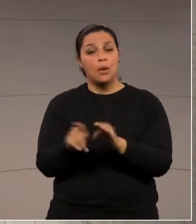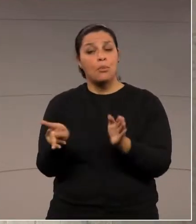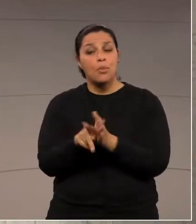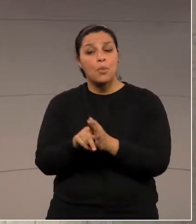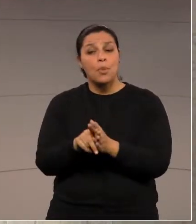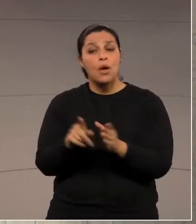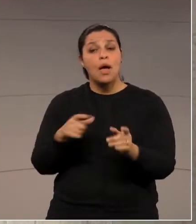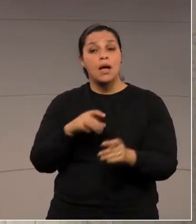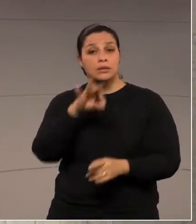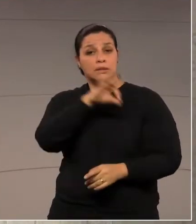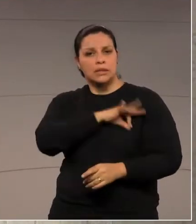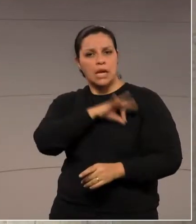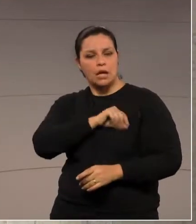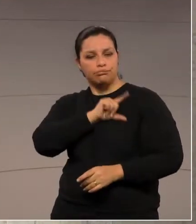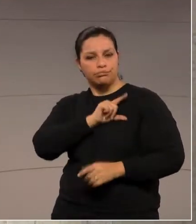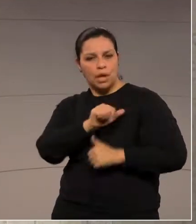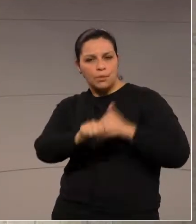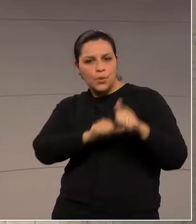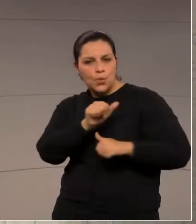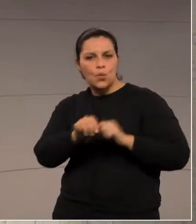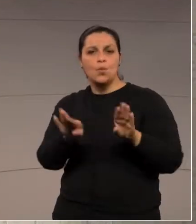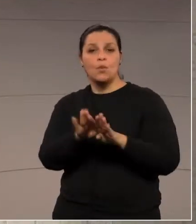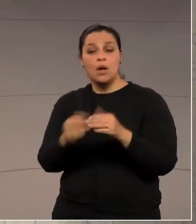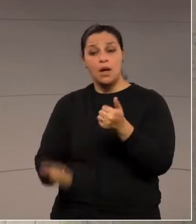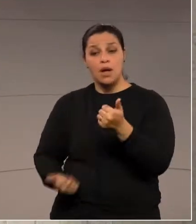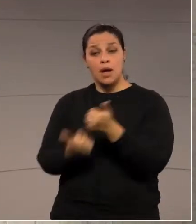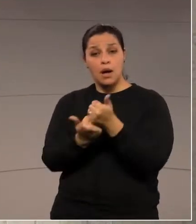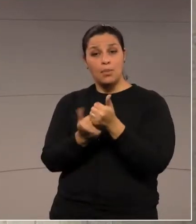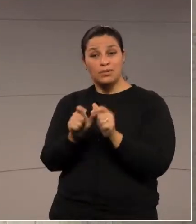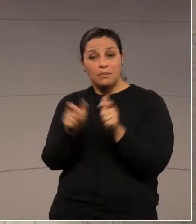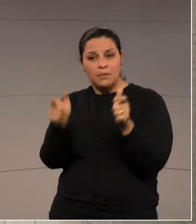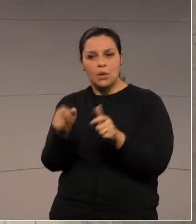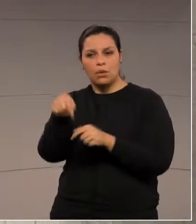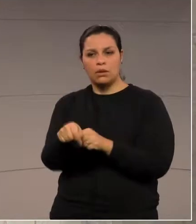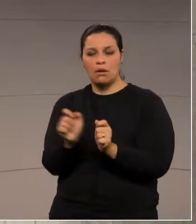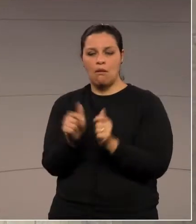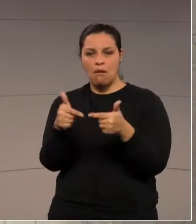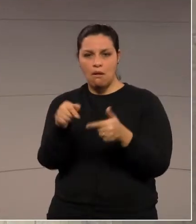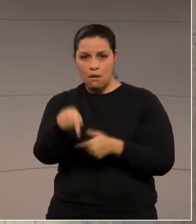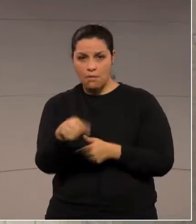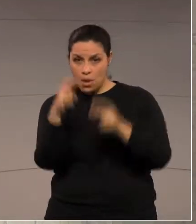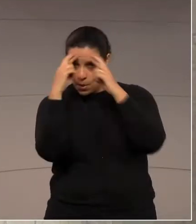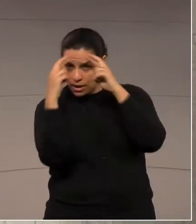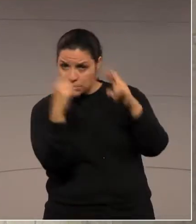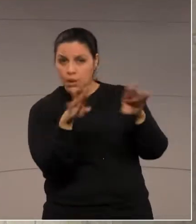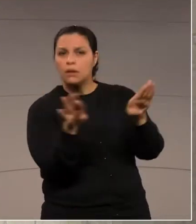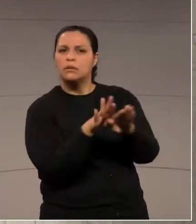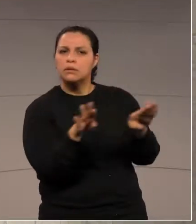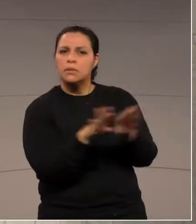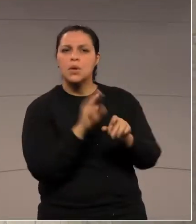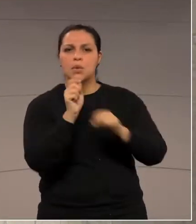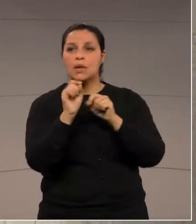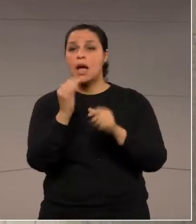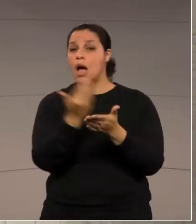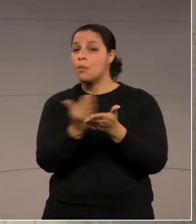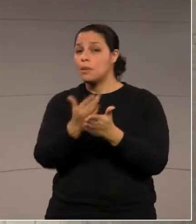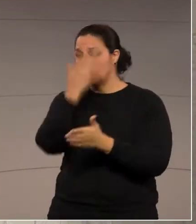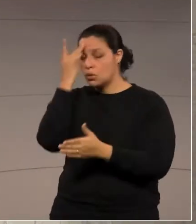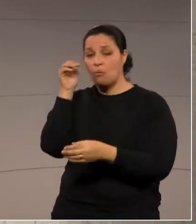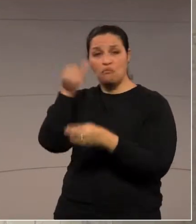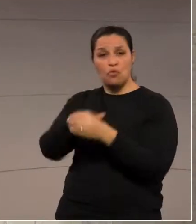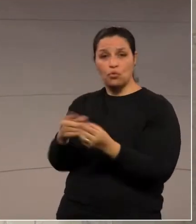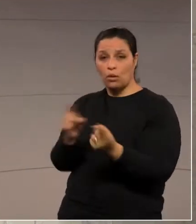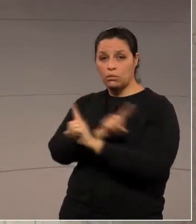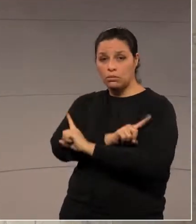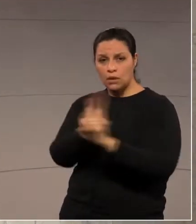relação a datas bases, e com o apoio majoritário aqui desse plenário, respeito também quem votou de outra forma,